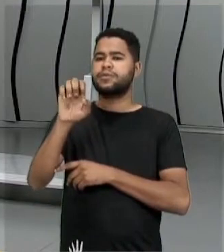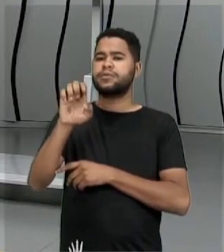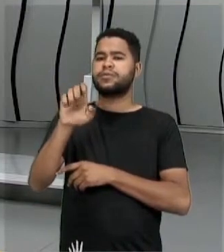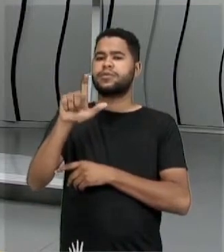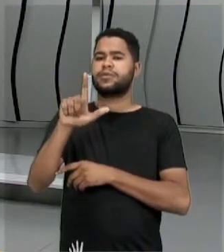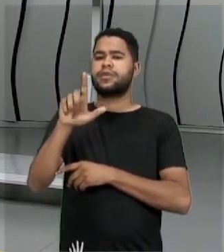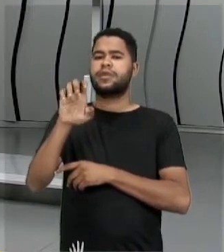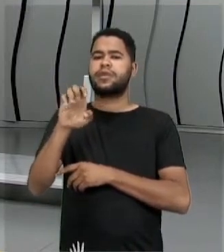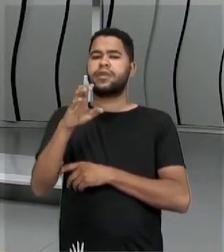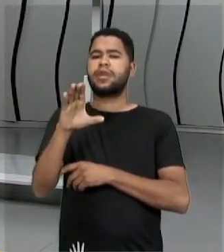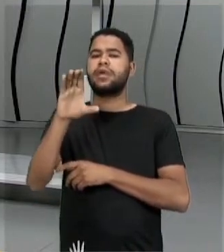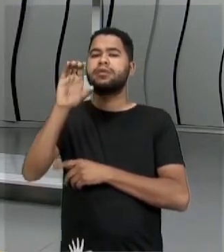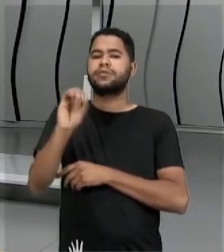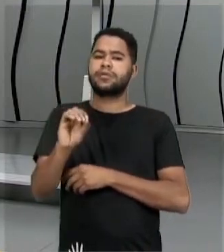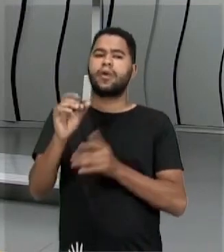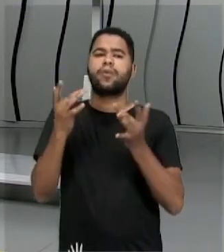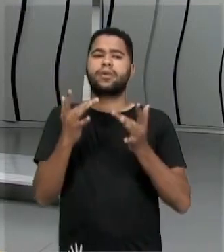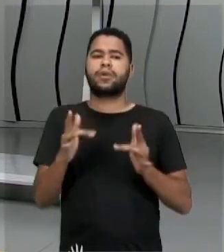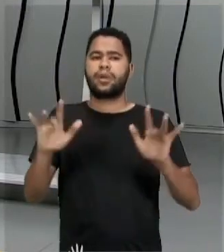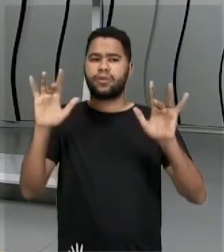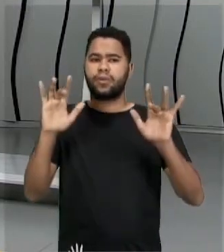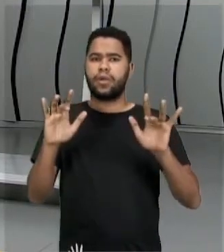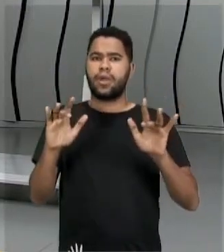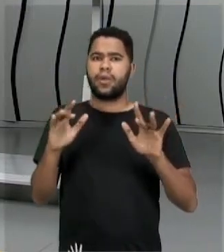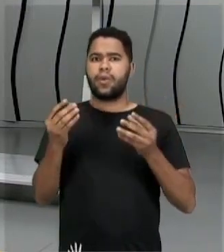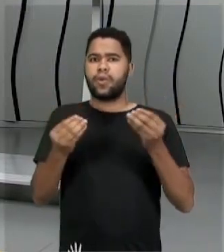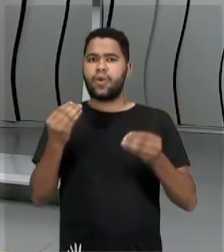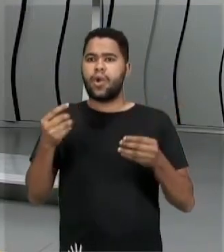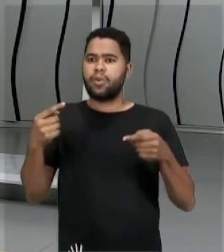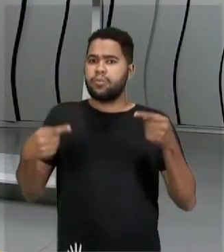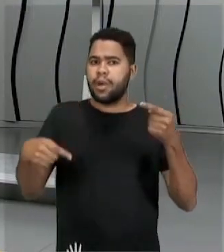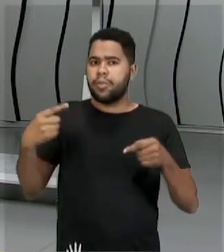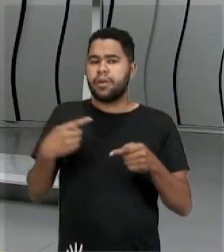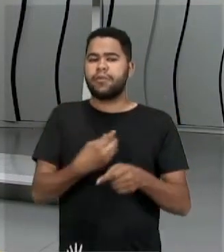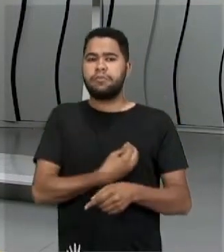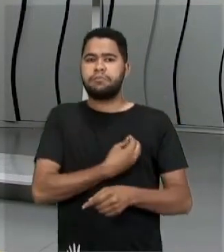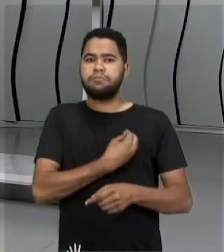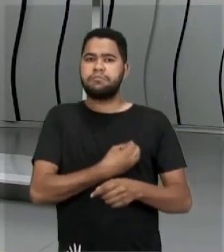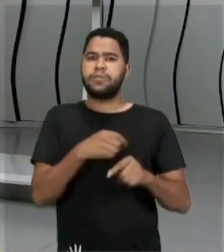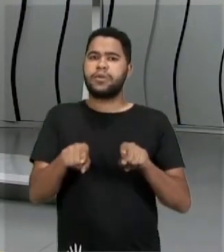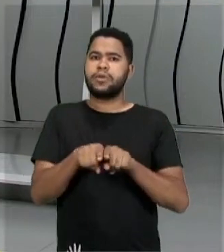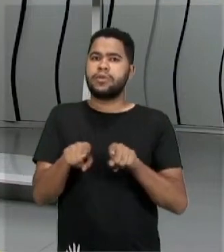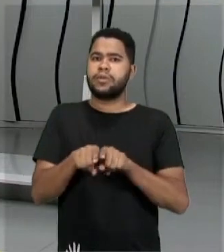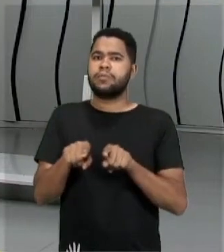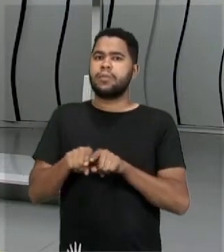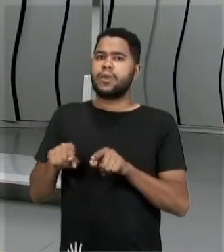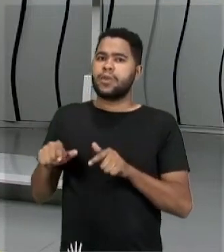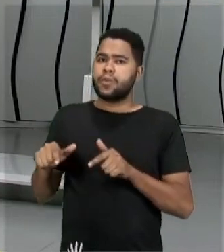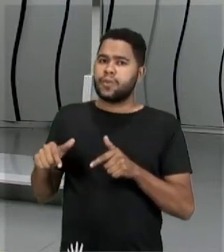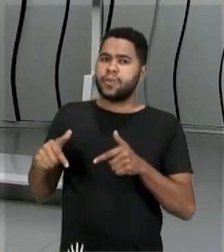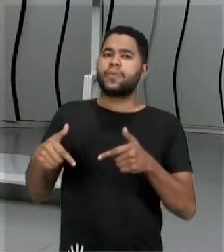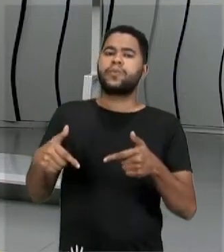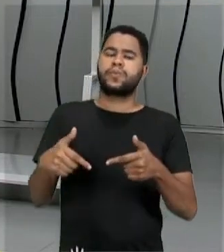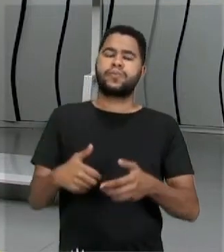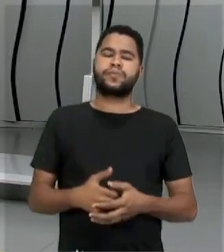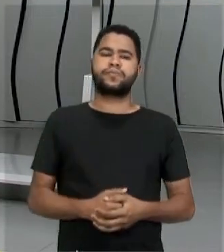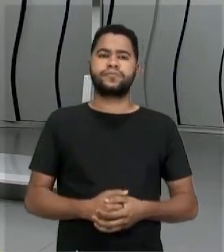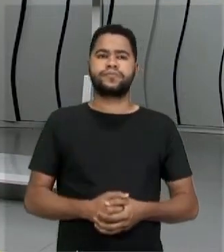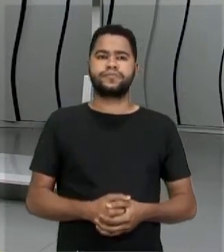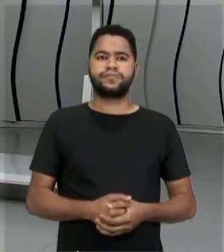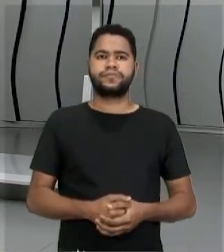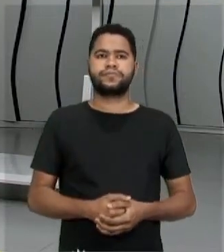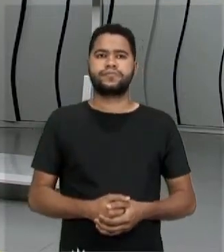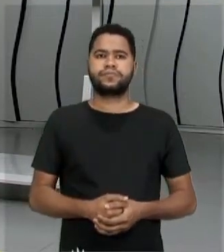natural, né? Salud, sobrevivência, competição e adaptação levaria aí à seleção natural.